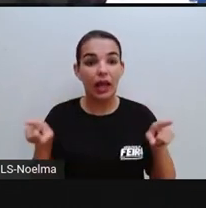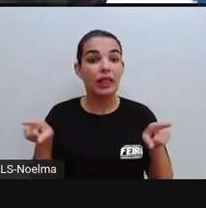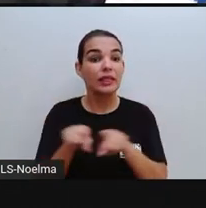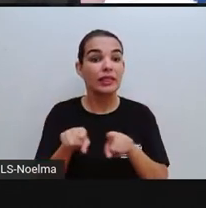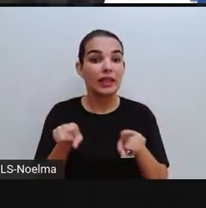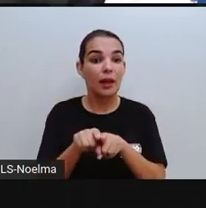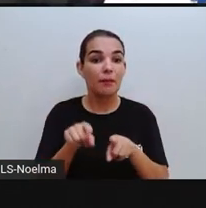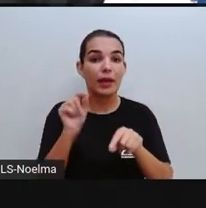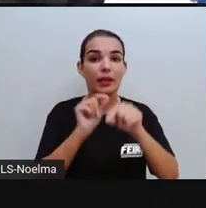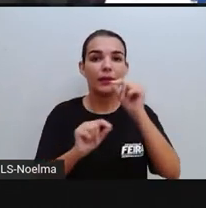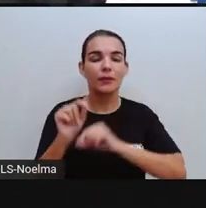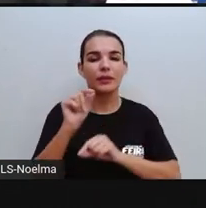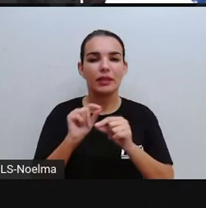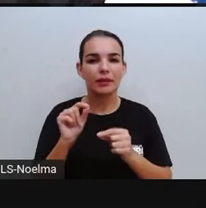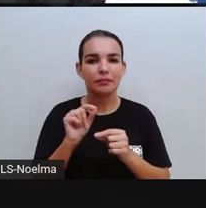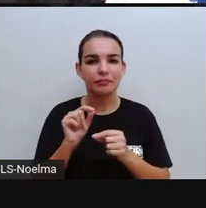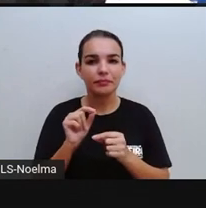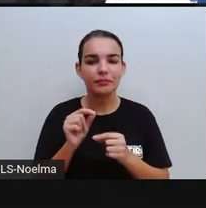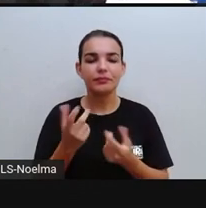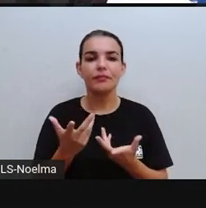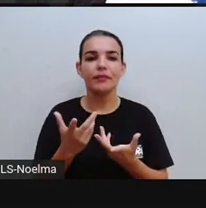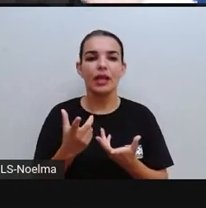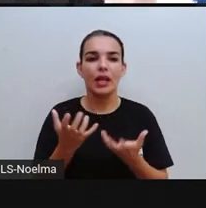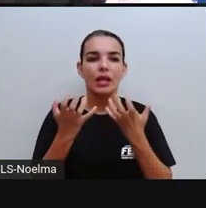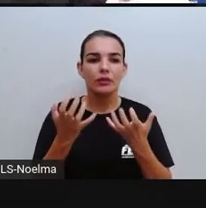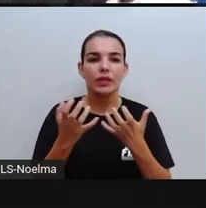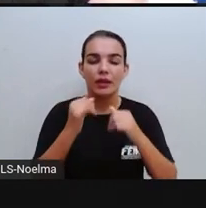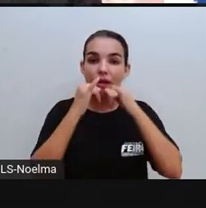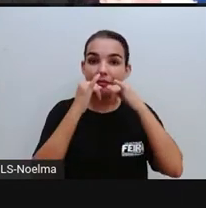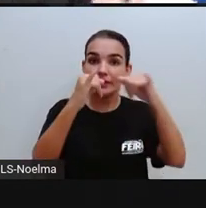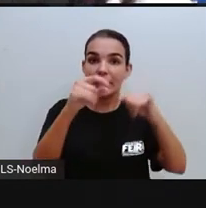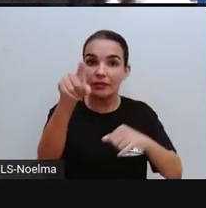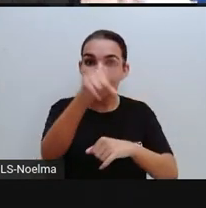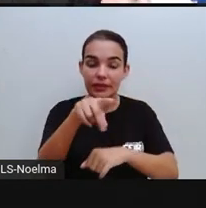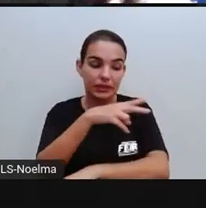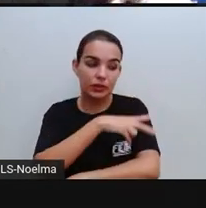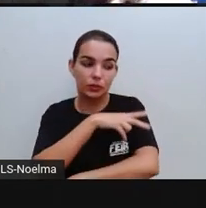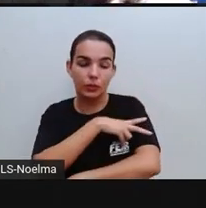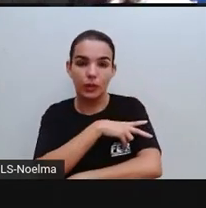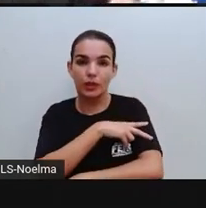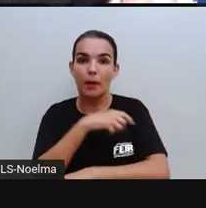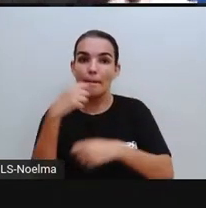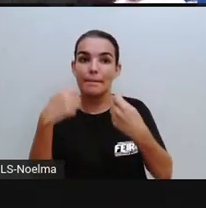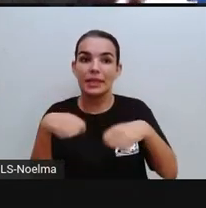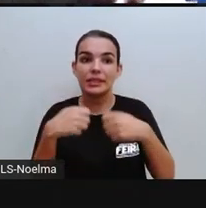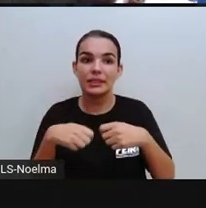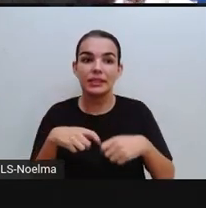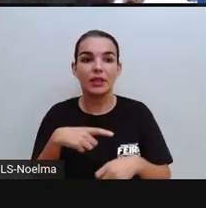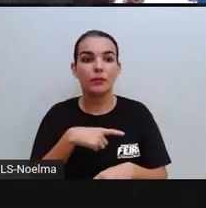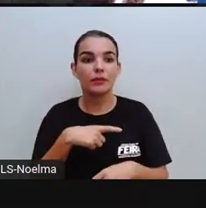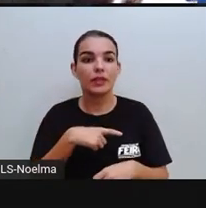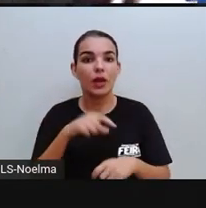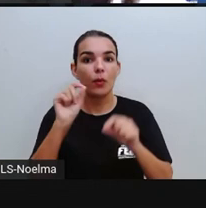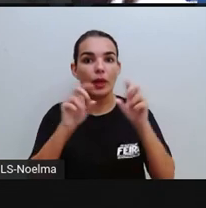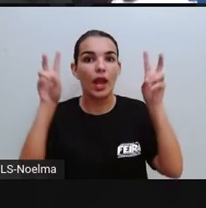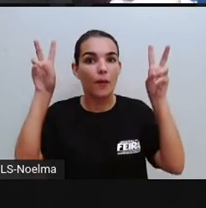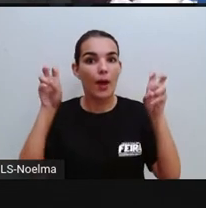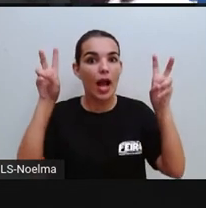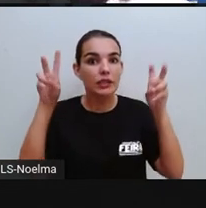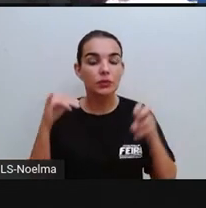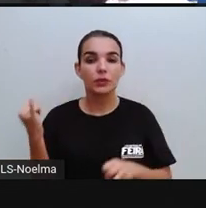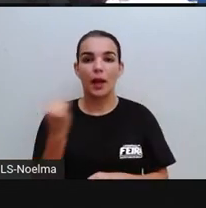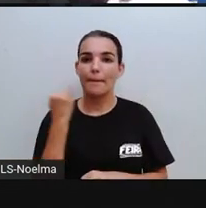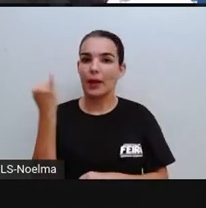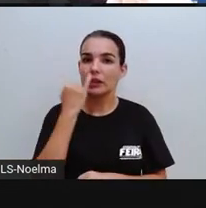o recado que eu quero deixar também para o segundo ano é para ter, novamente, porque esse assunto é muito sério, ter